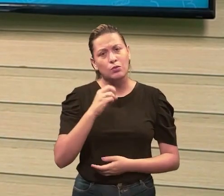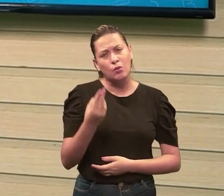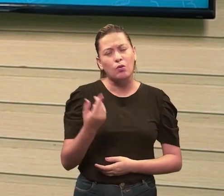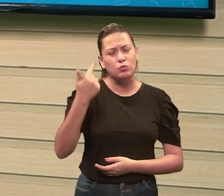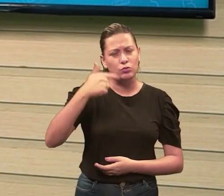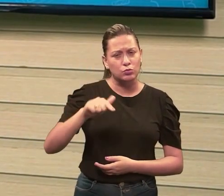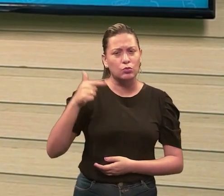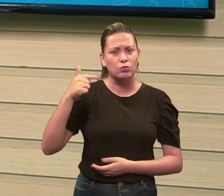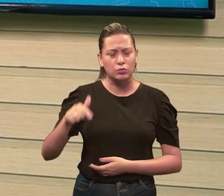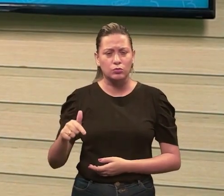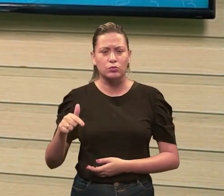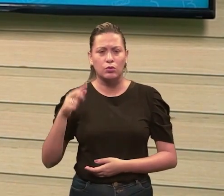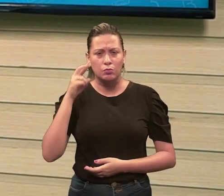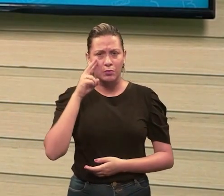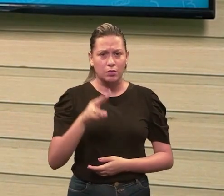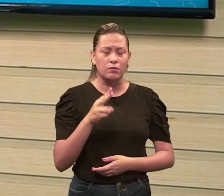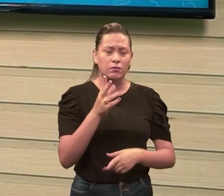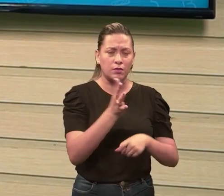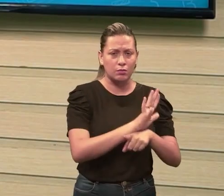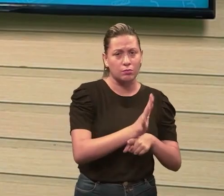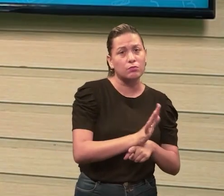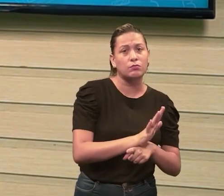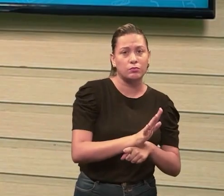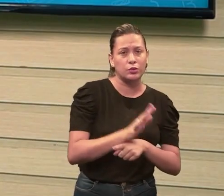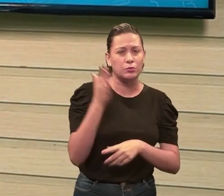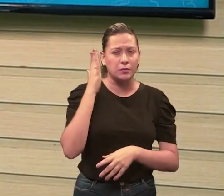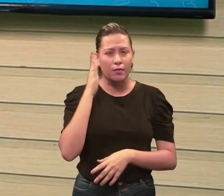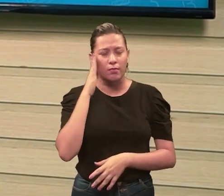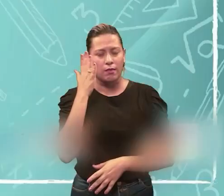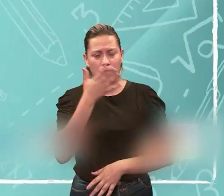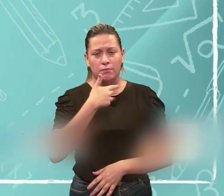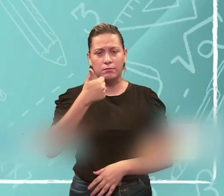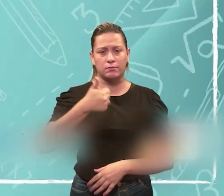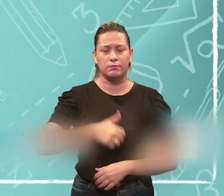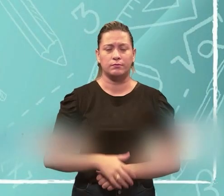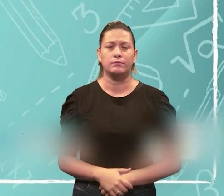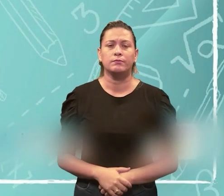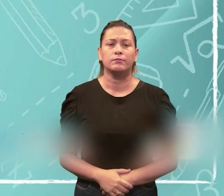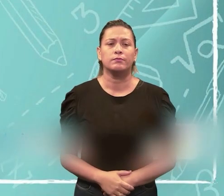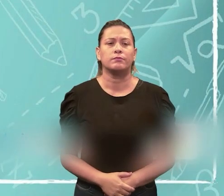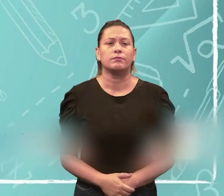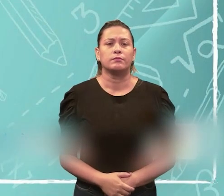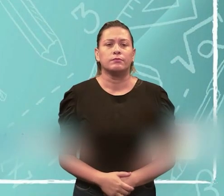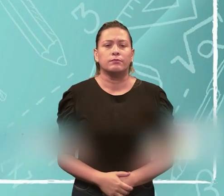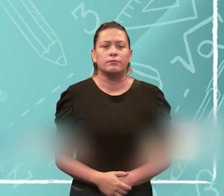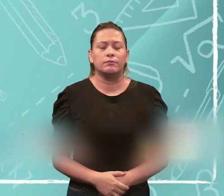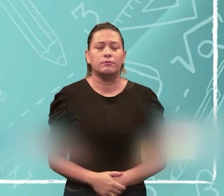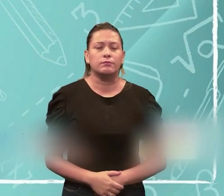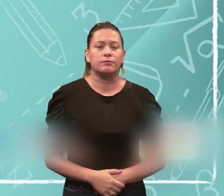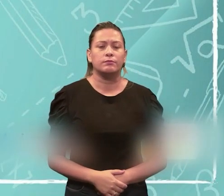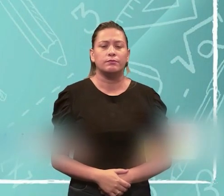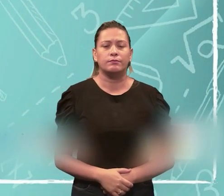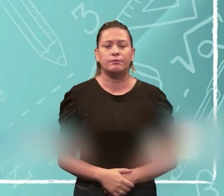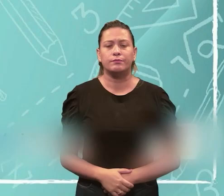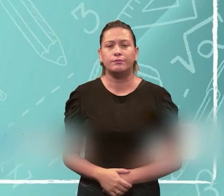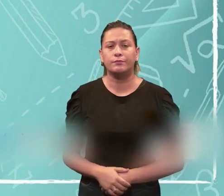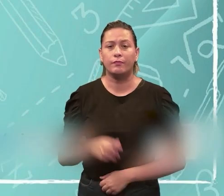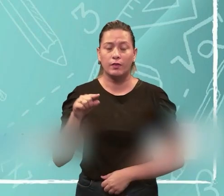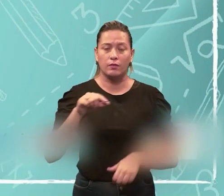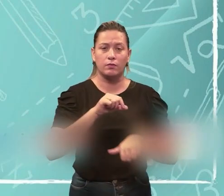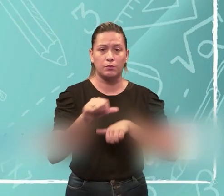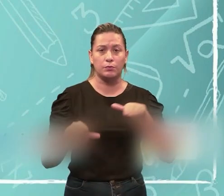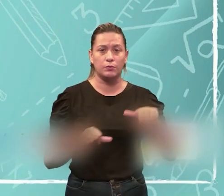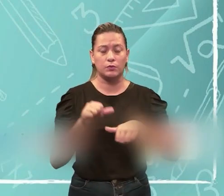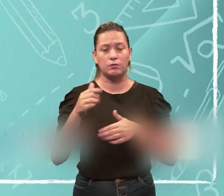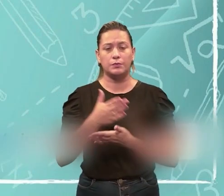repitam o vídeo aí e reassistem novamente, tá? Então, aqui a gente já vai começar as